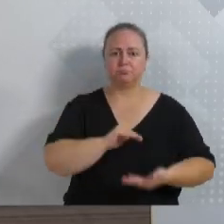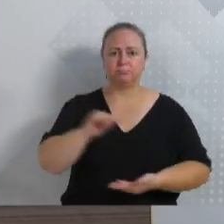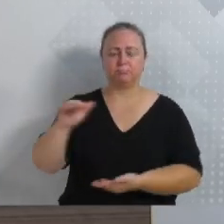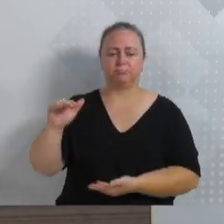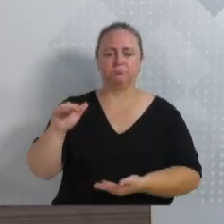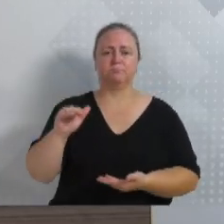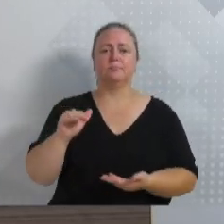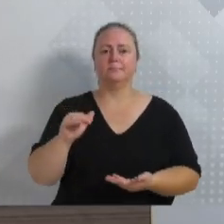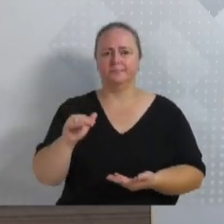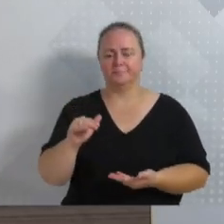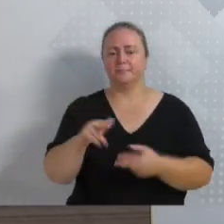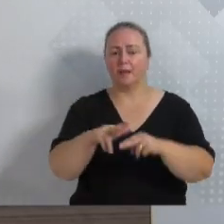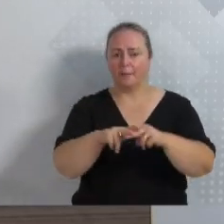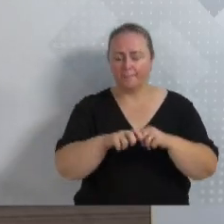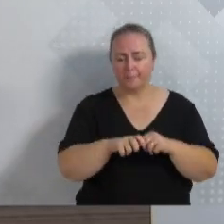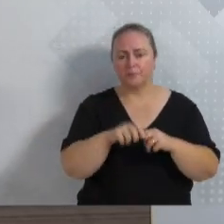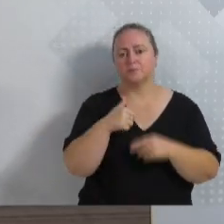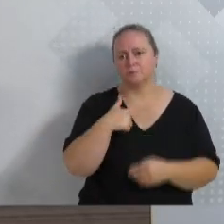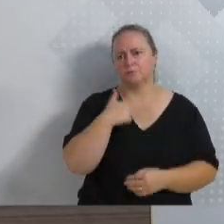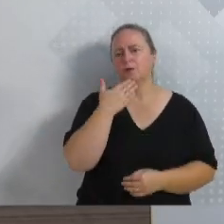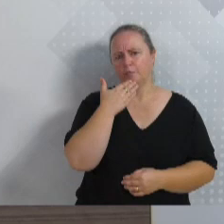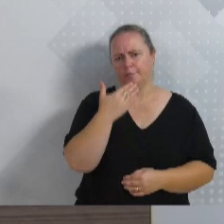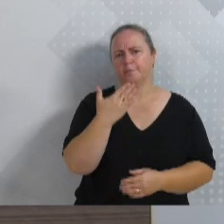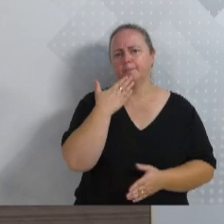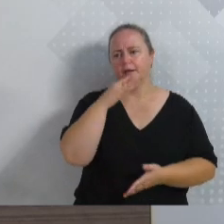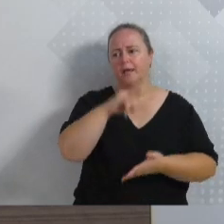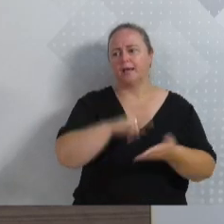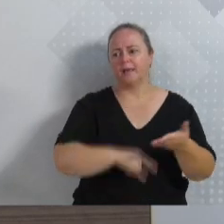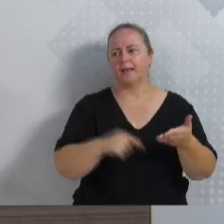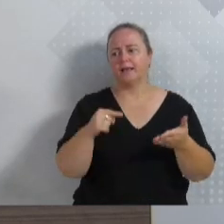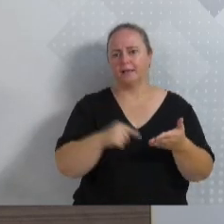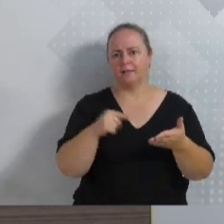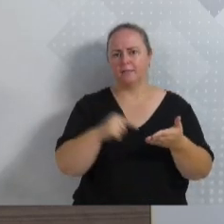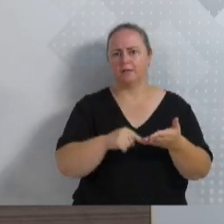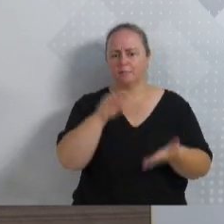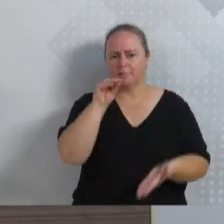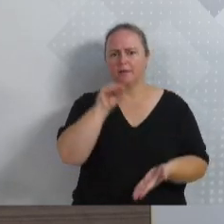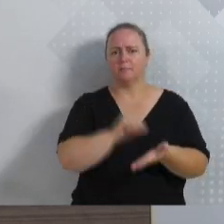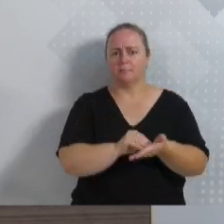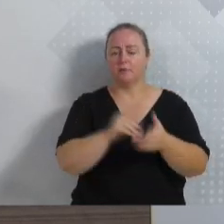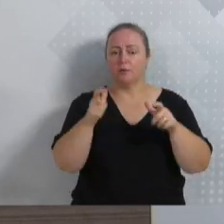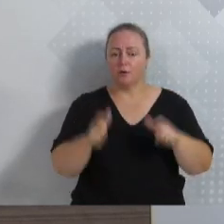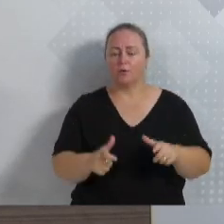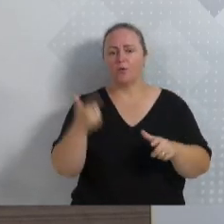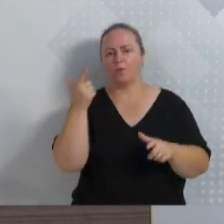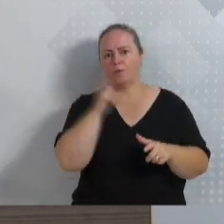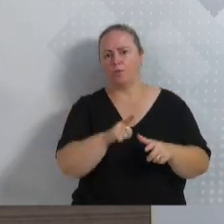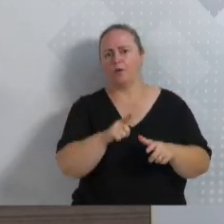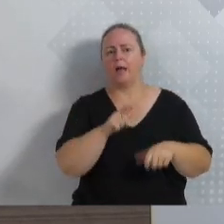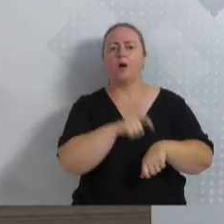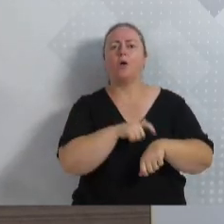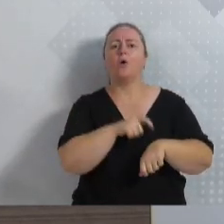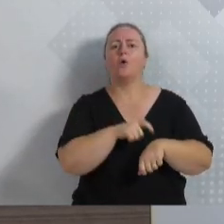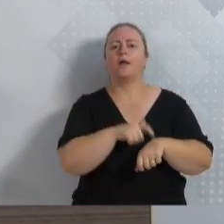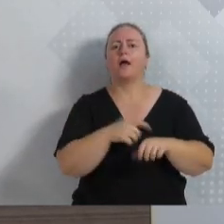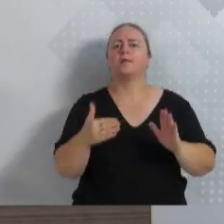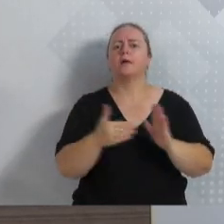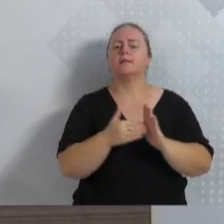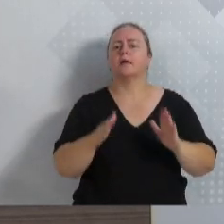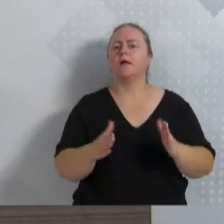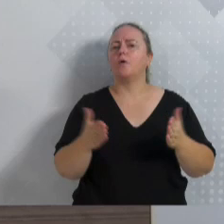pedir, inclusive já pedi para fazer um requerimento, a marcação de carga e descarga e até que horário a gente pode fazer isso.